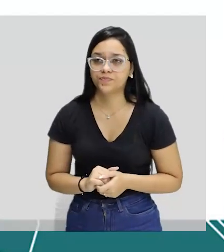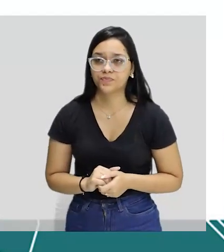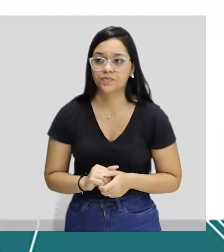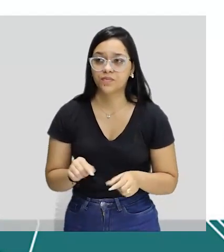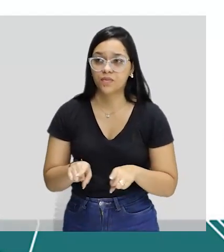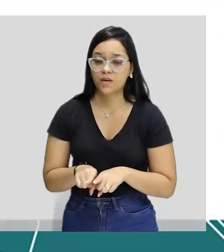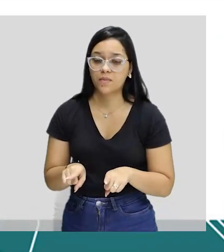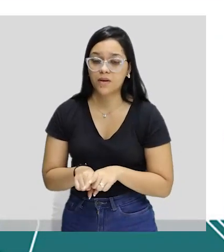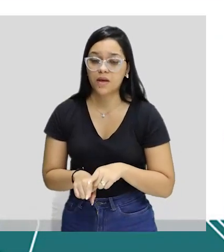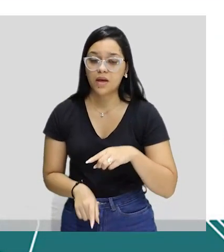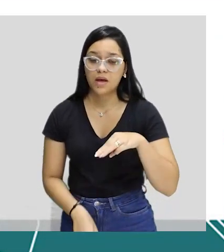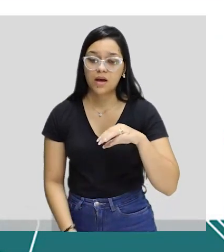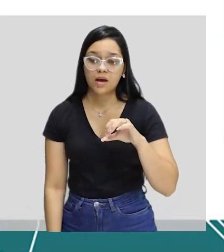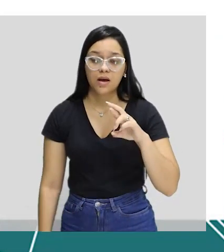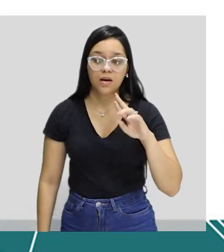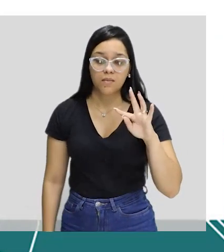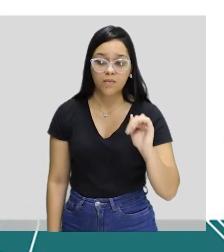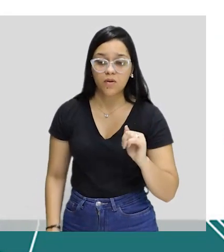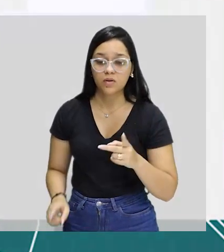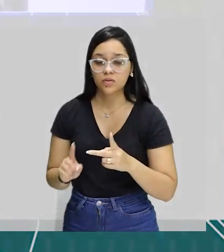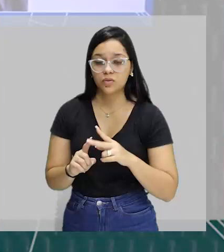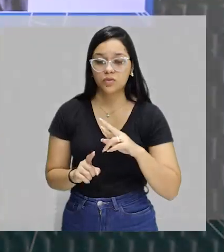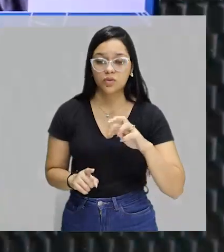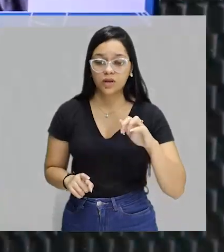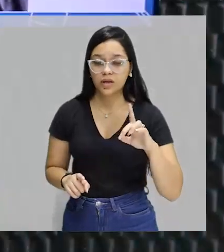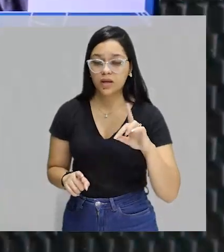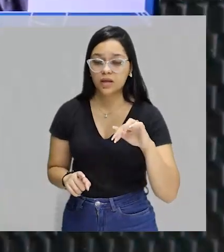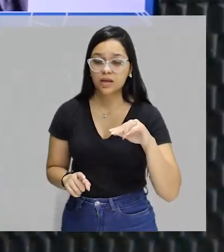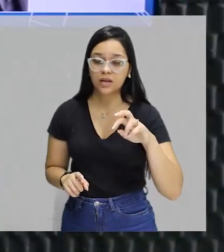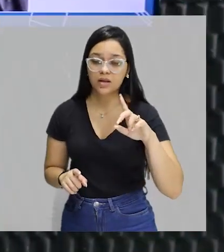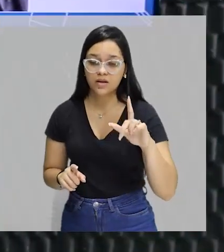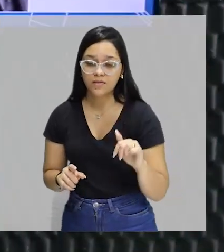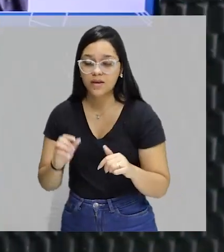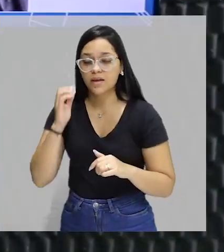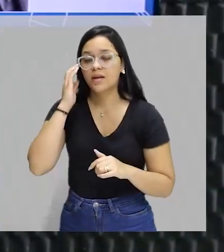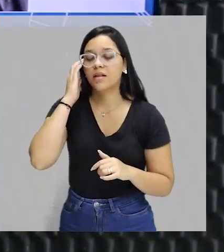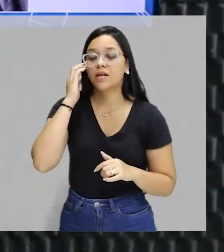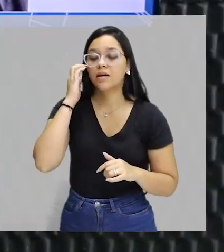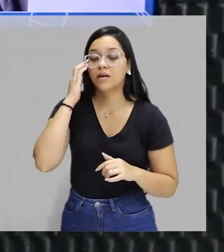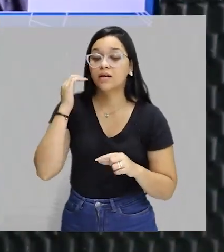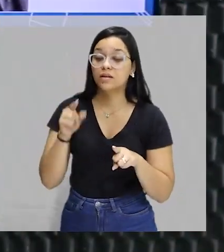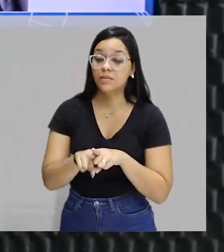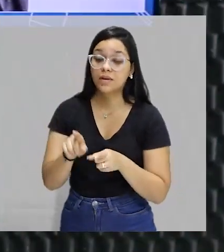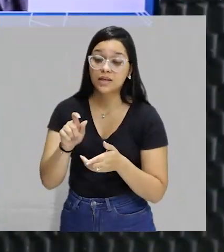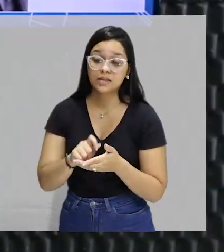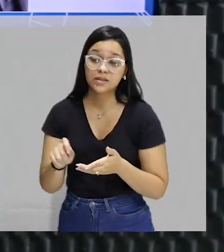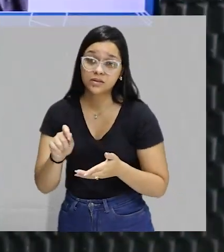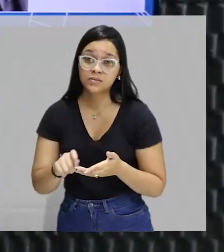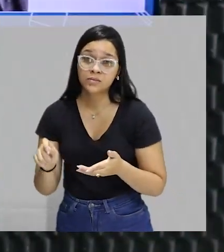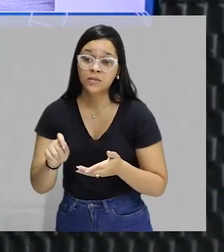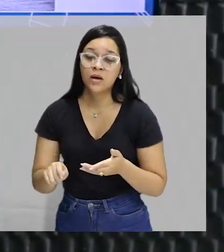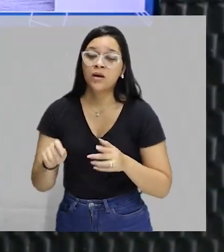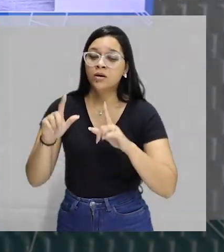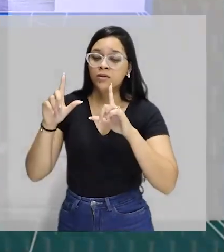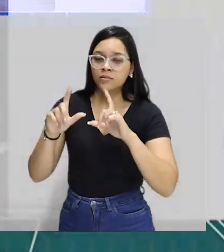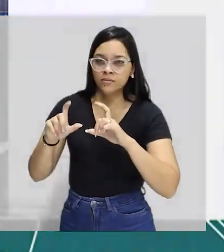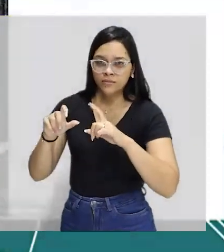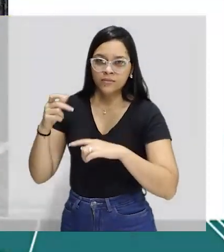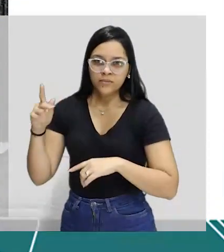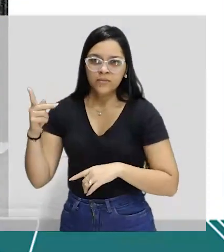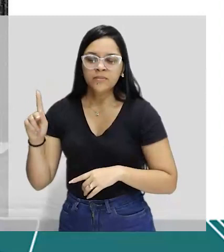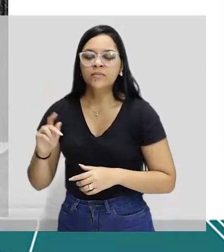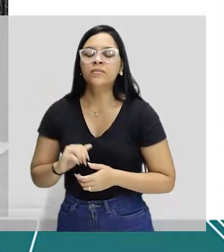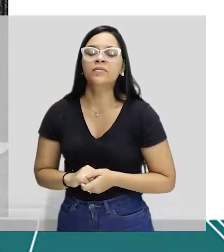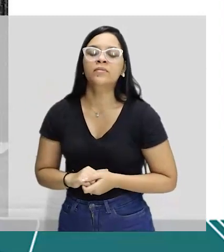A Morta, uma das obras dele, e Rei da Vela, duas das peças mais importantes de Oswald de Andrade, que também era escritor, deixar claro isso, aqui a foto de Oswald de Andrade.